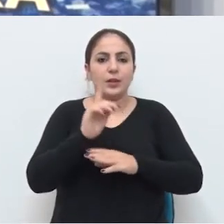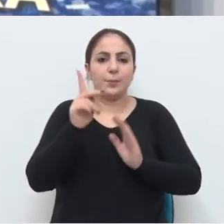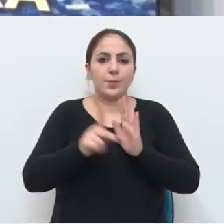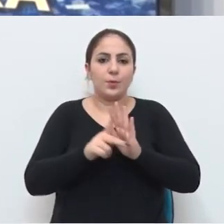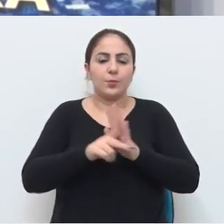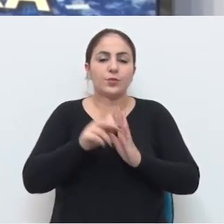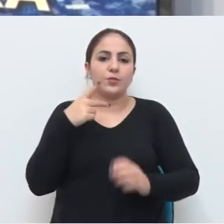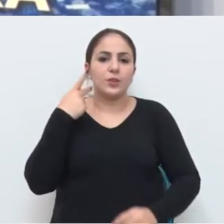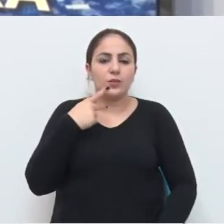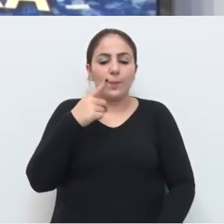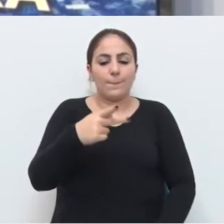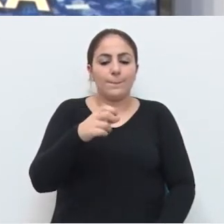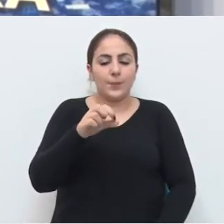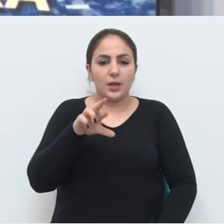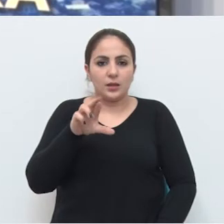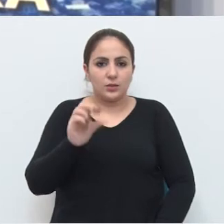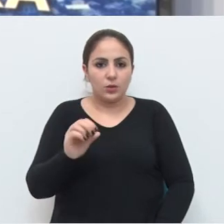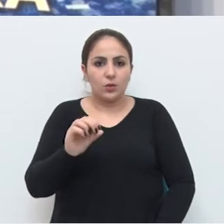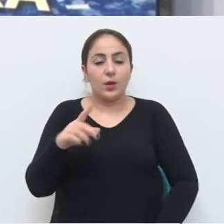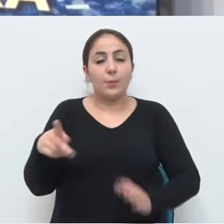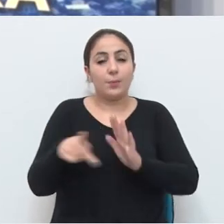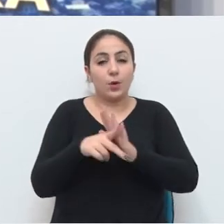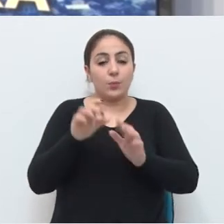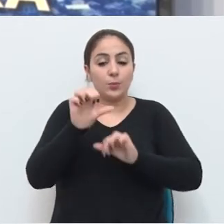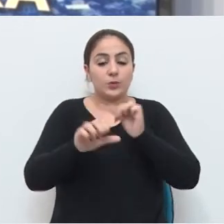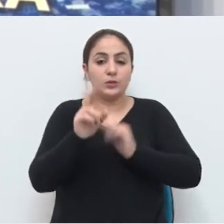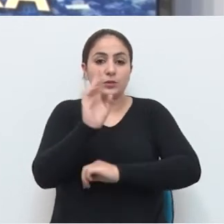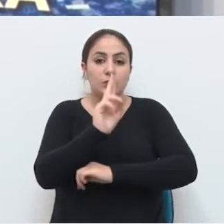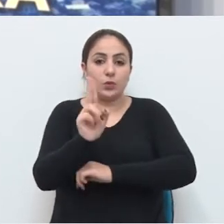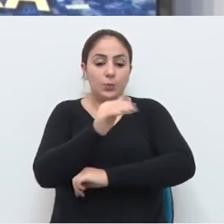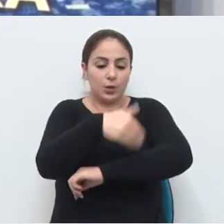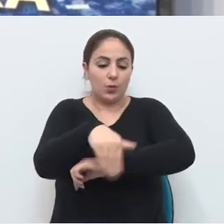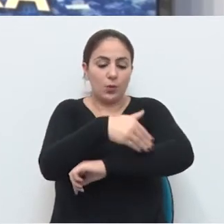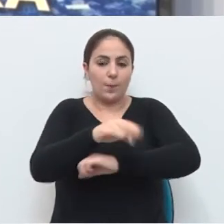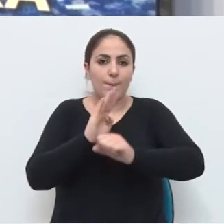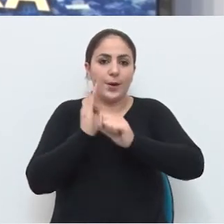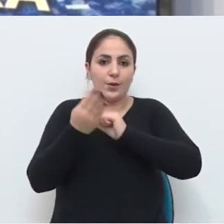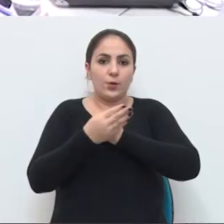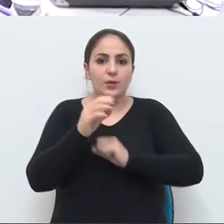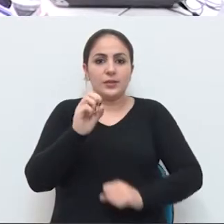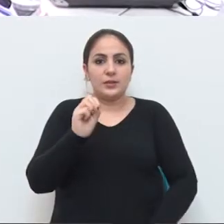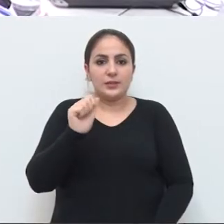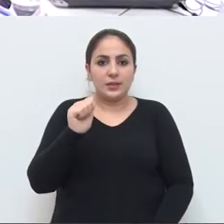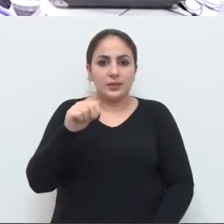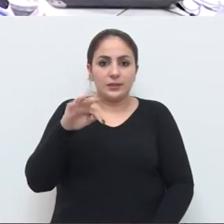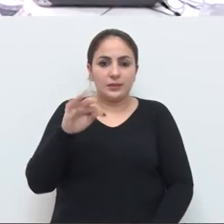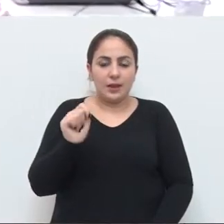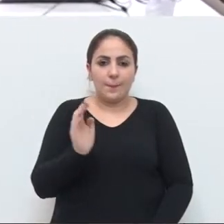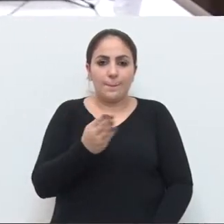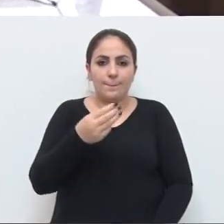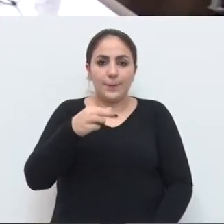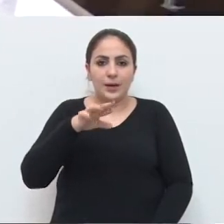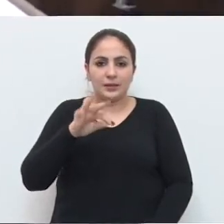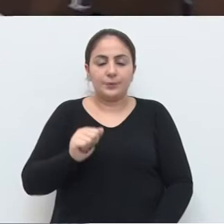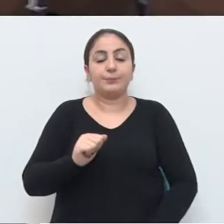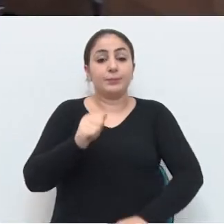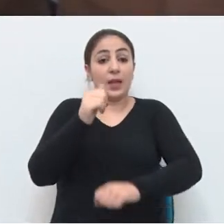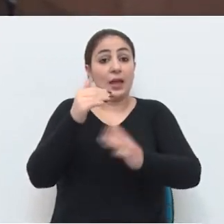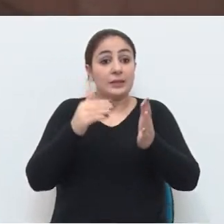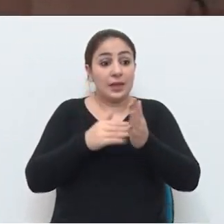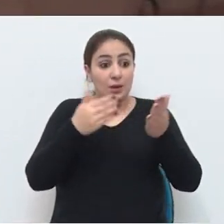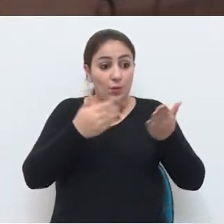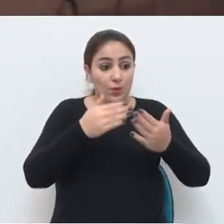Pedro Danelli, e trata da nomeação de uma rua no bairro Santa Marta. Até então inominada,